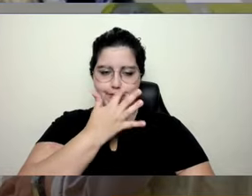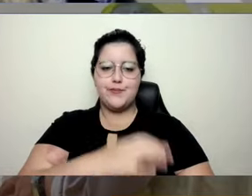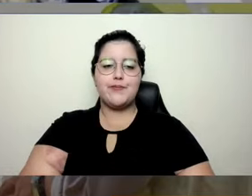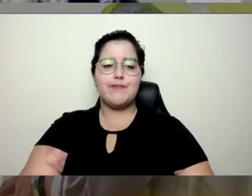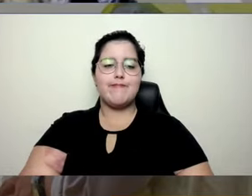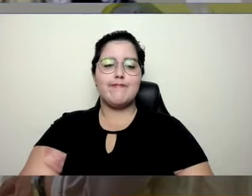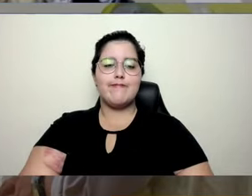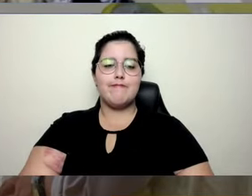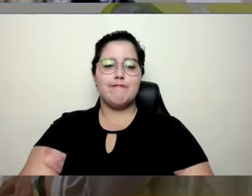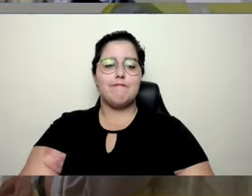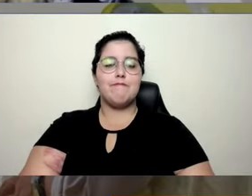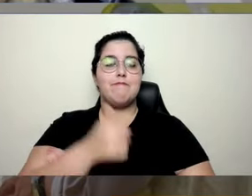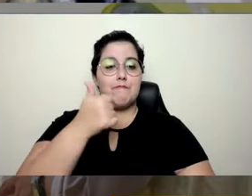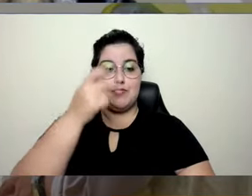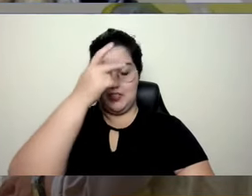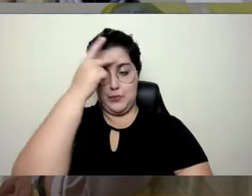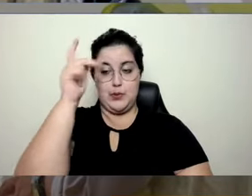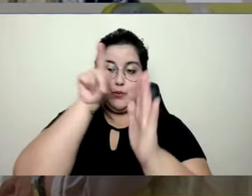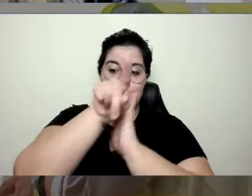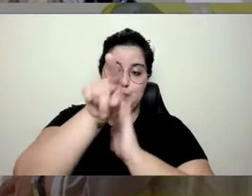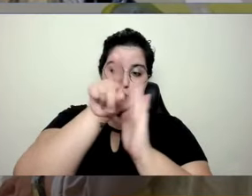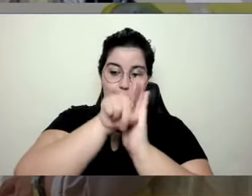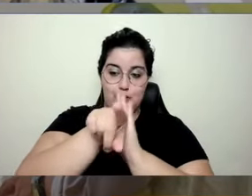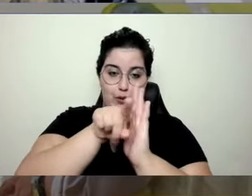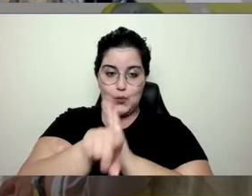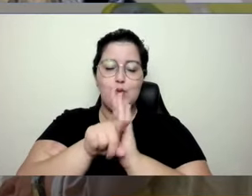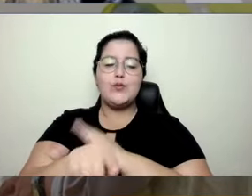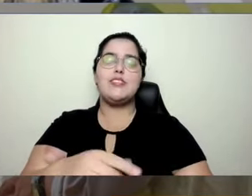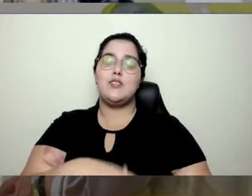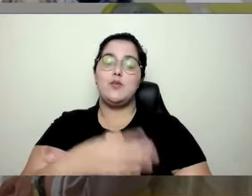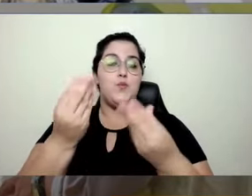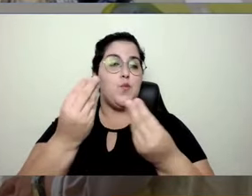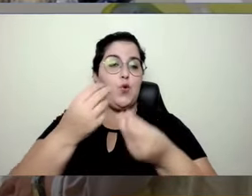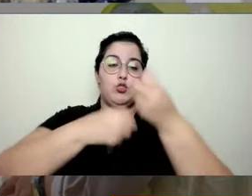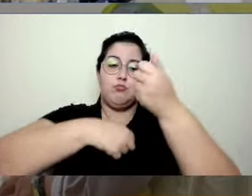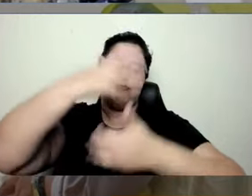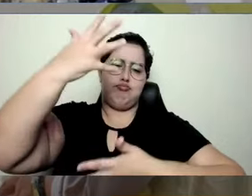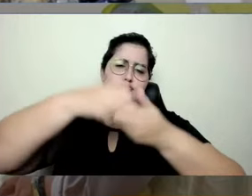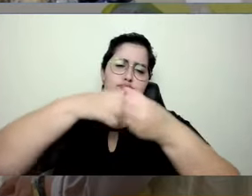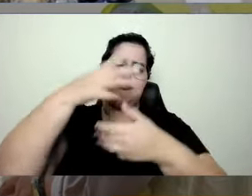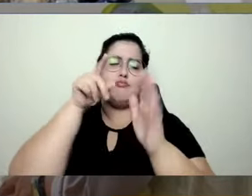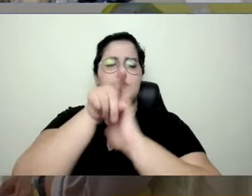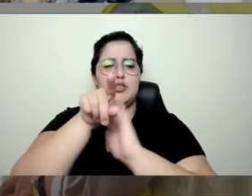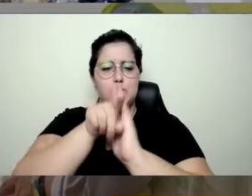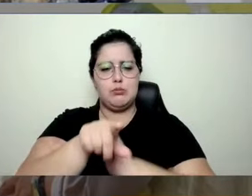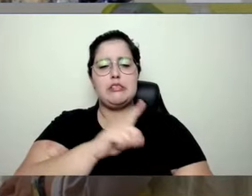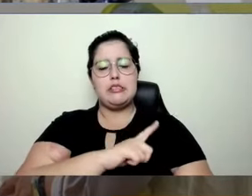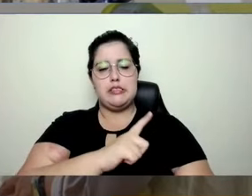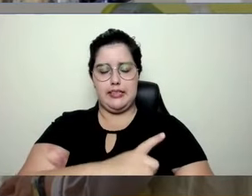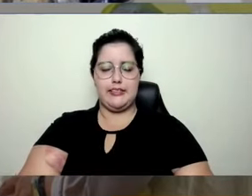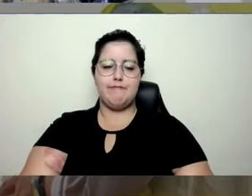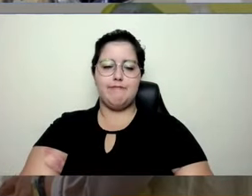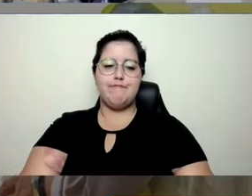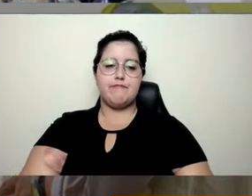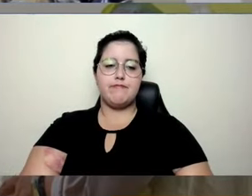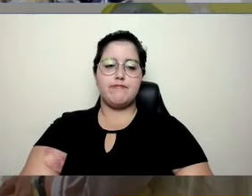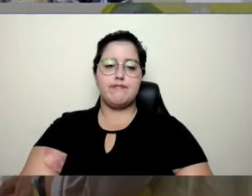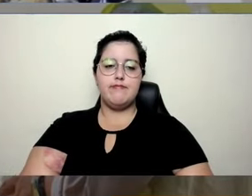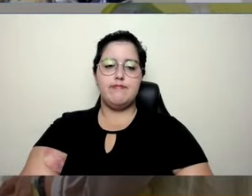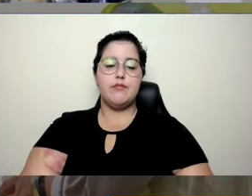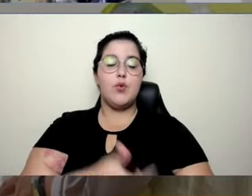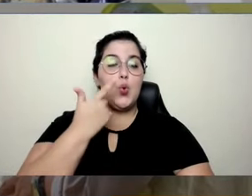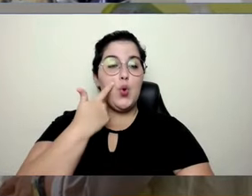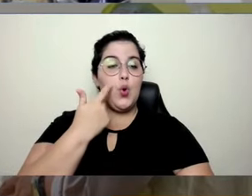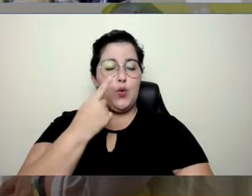Está chovendo perguntas aqui para a gente, meu, tem um monte aqui. Deixa eu ver aqui uma